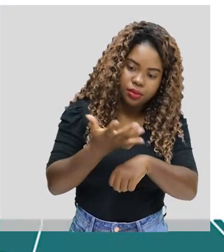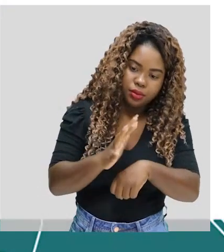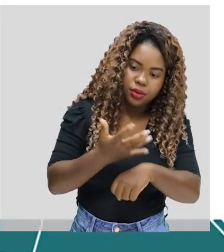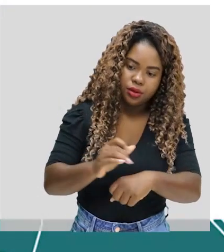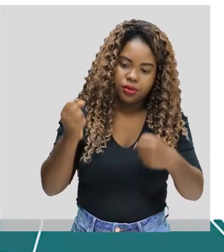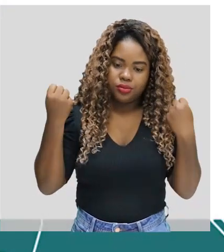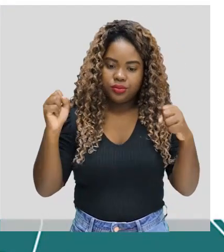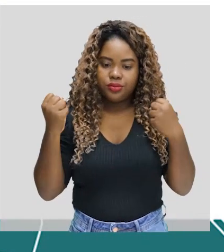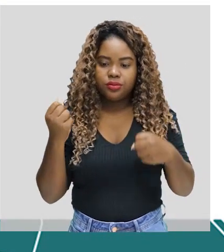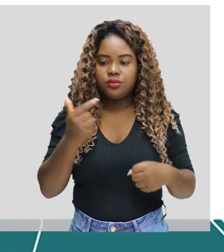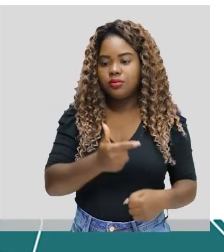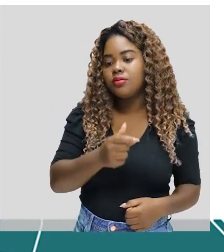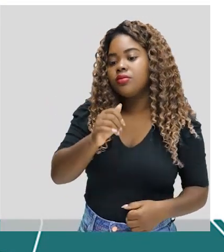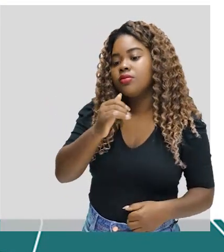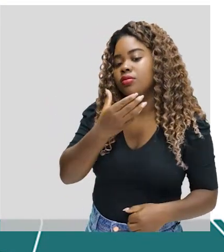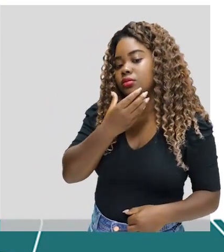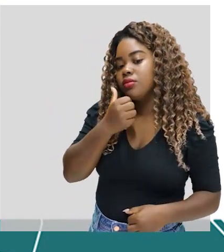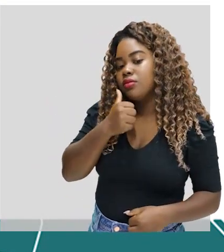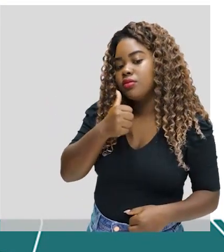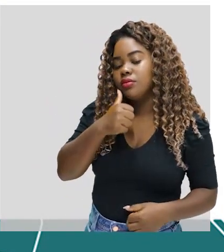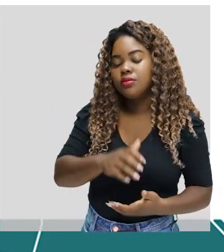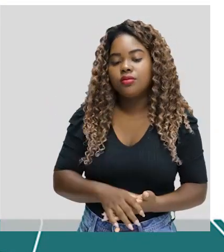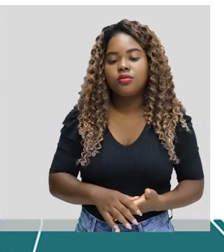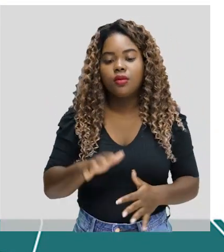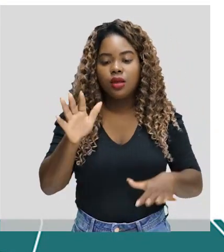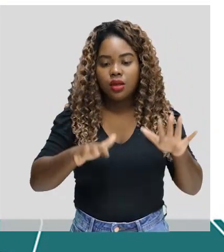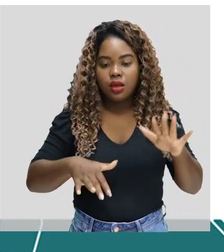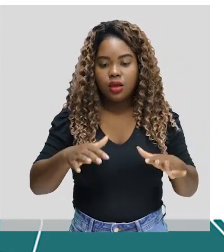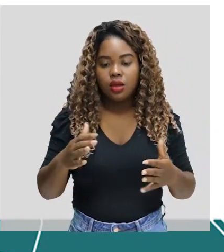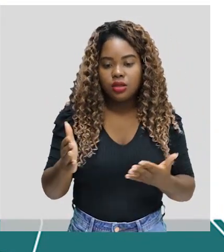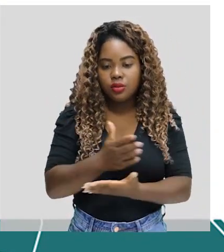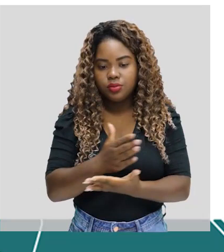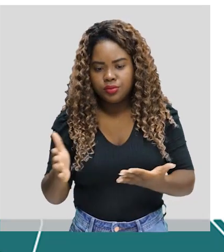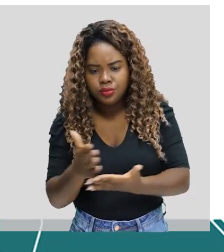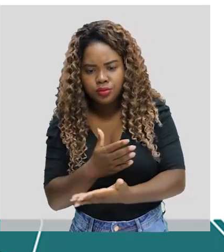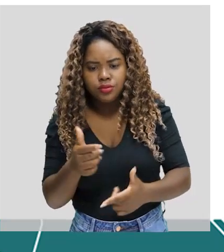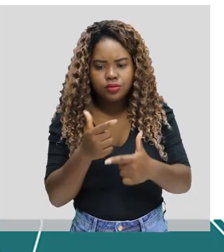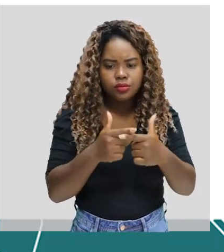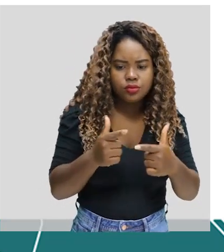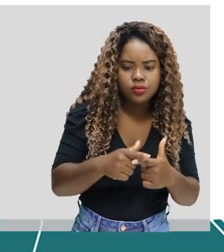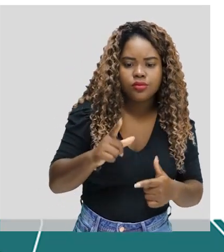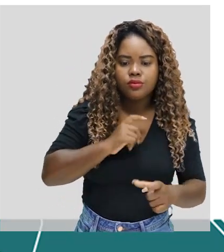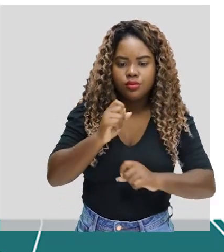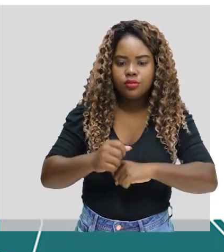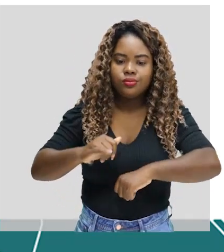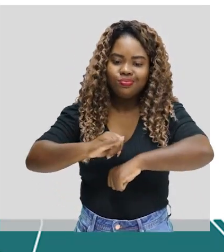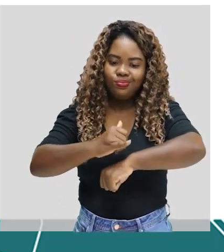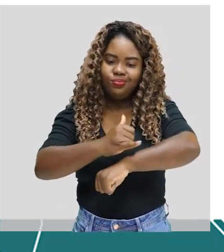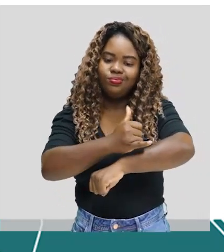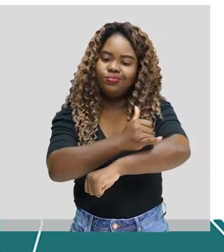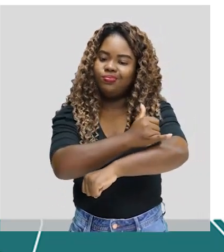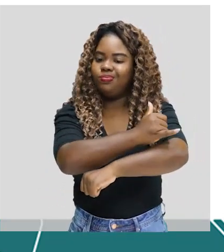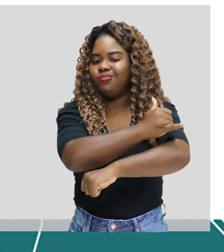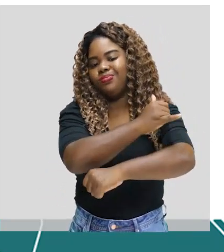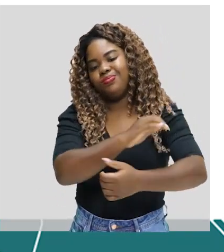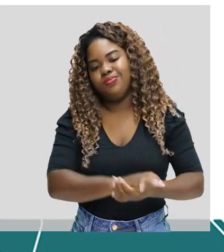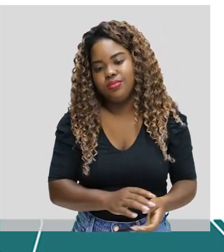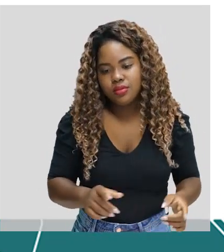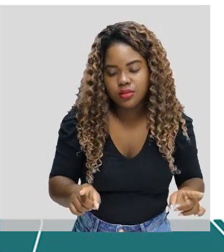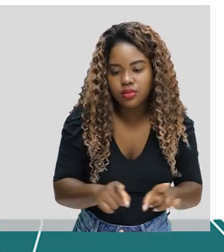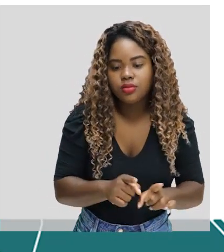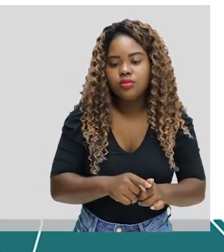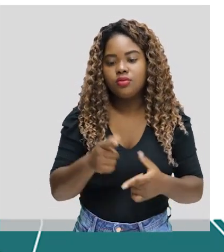Há alguns problemas ocasionados pelo sedentarismo. Nós temos a obesidade, nós temos os problemas cardiovasculares,